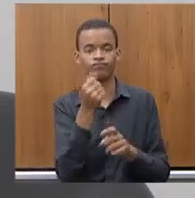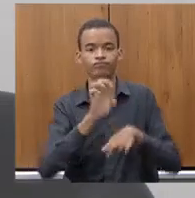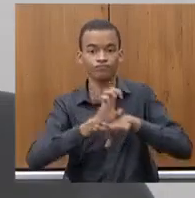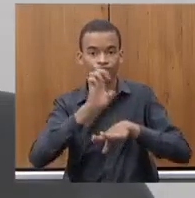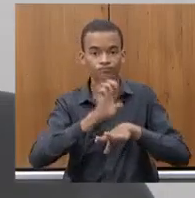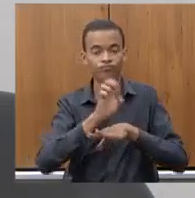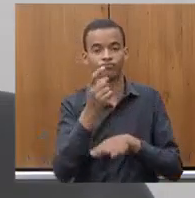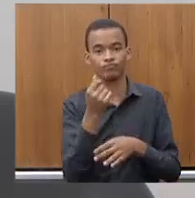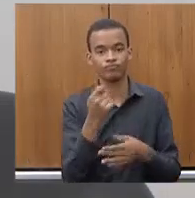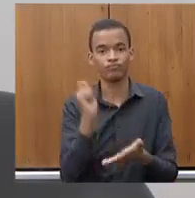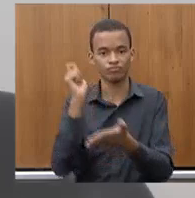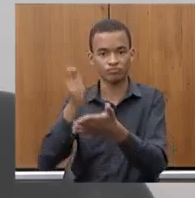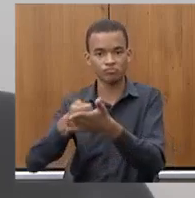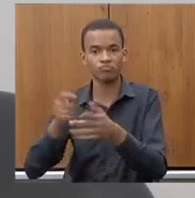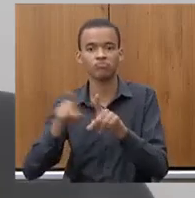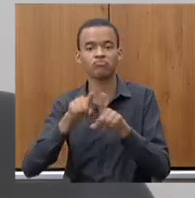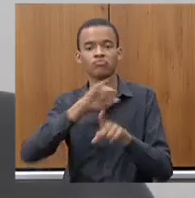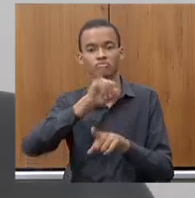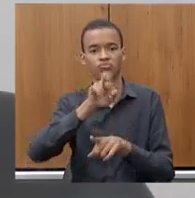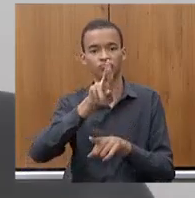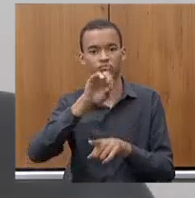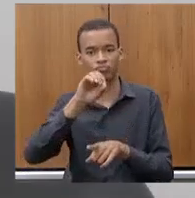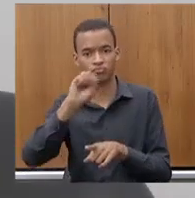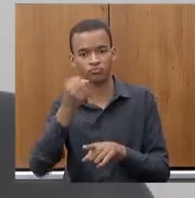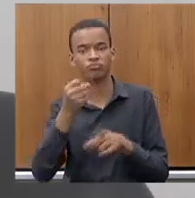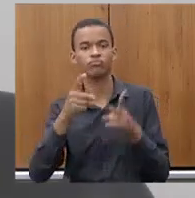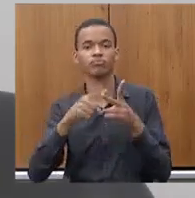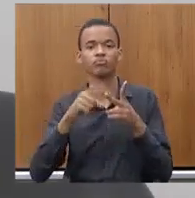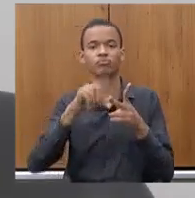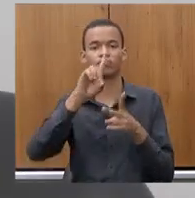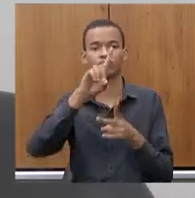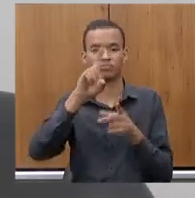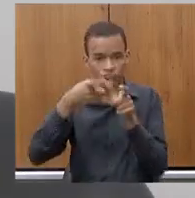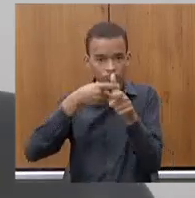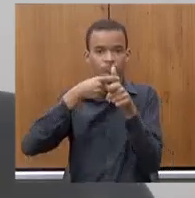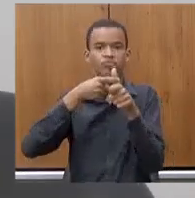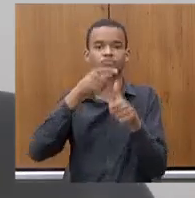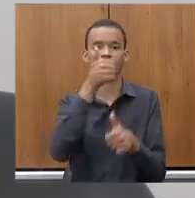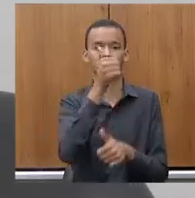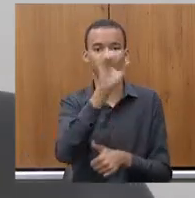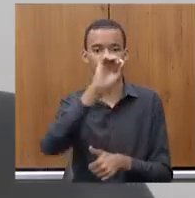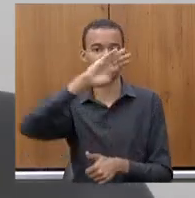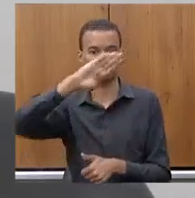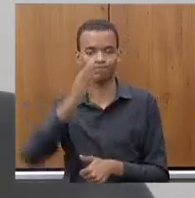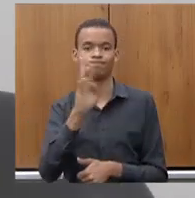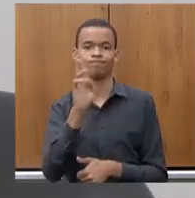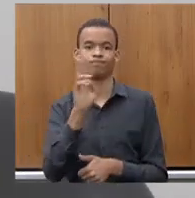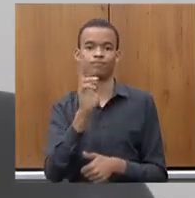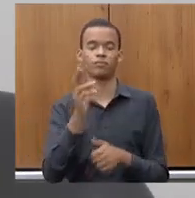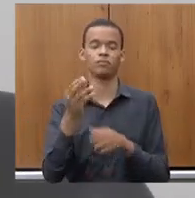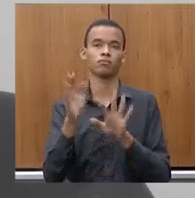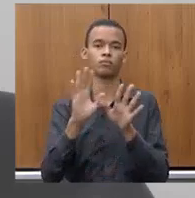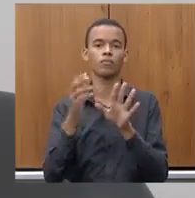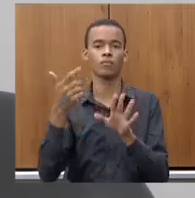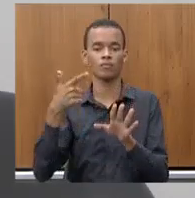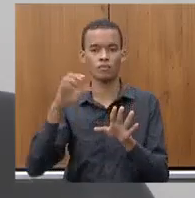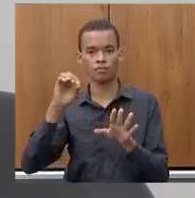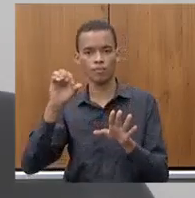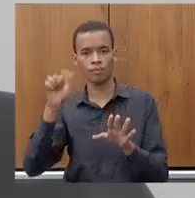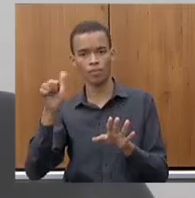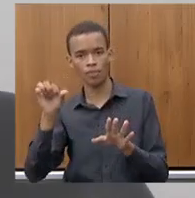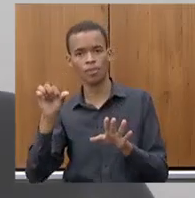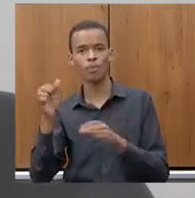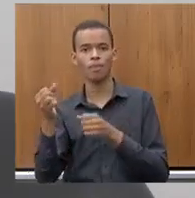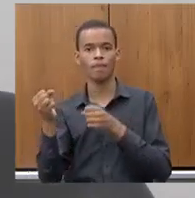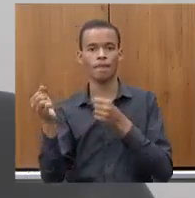juros, em cargos e amortização da dívida, mais de 10 bilhões de reais, em média, de 2019 a 2021. O